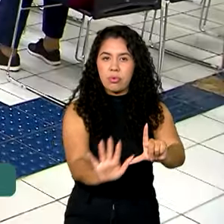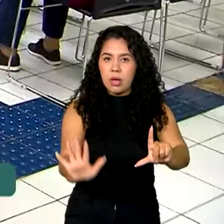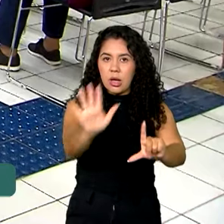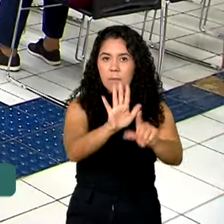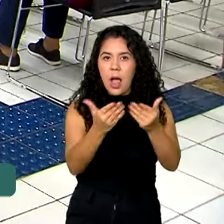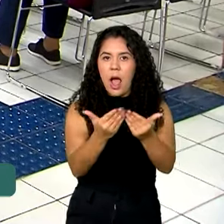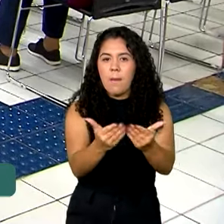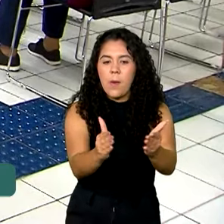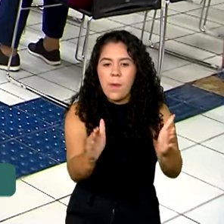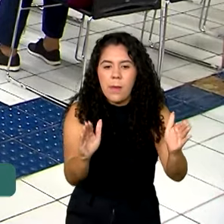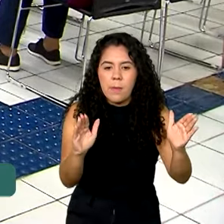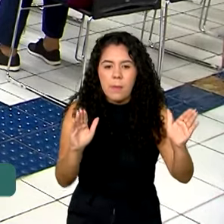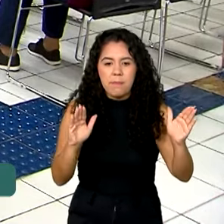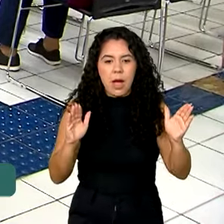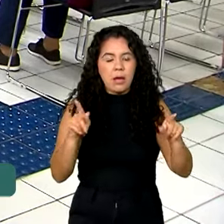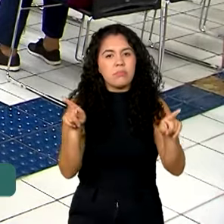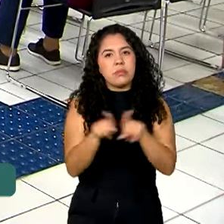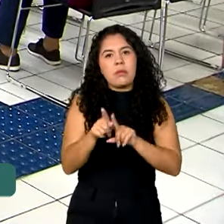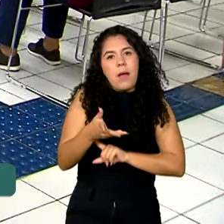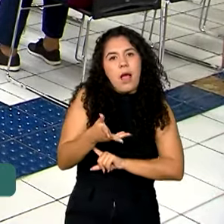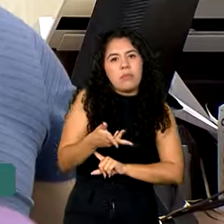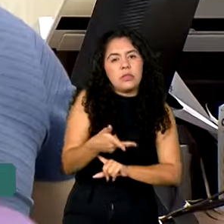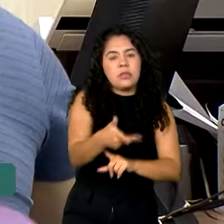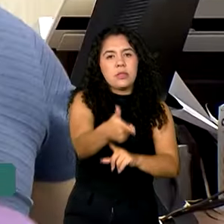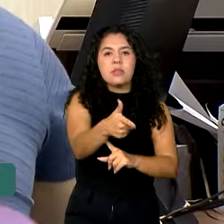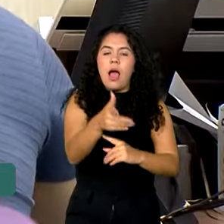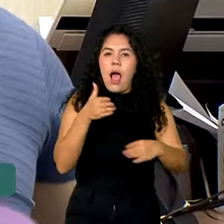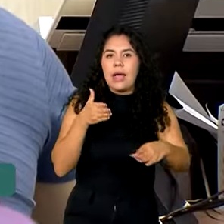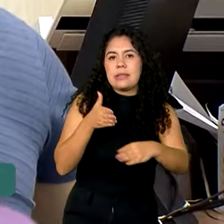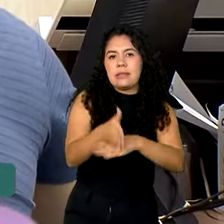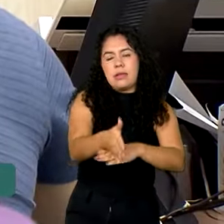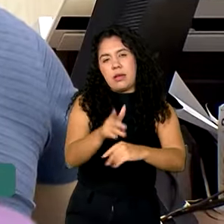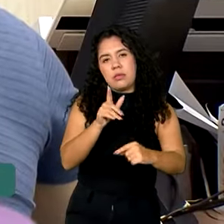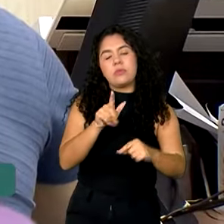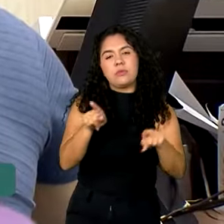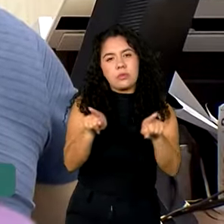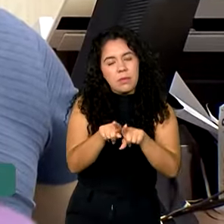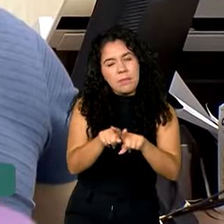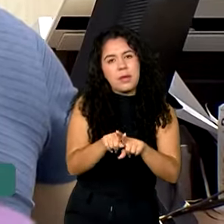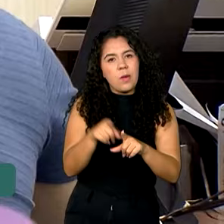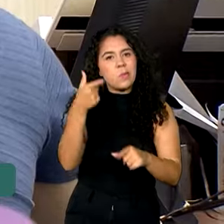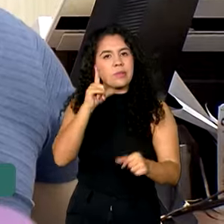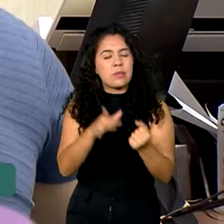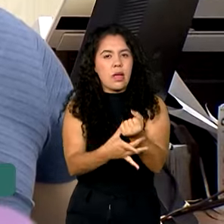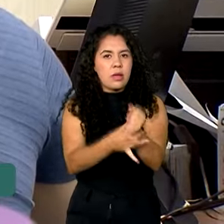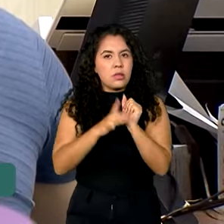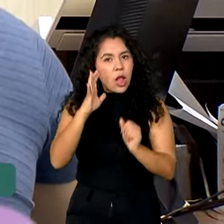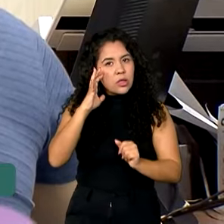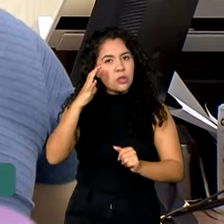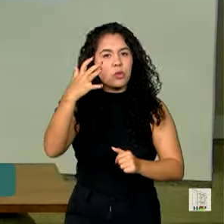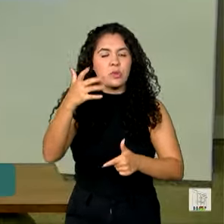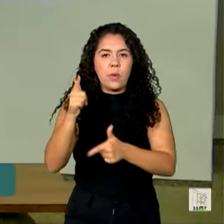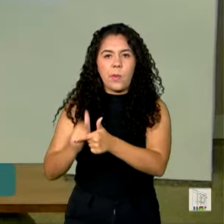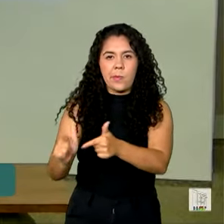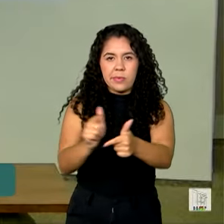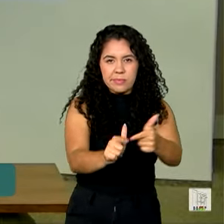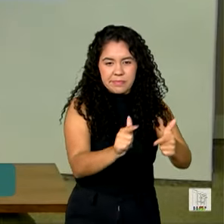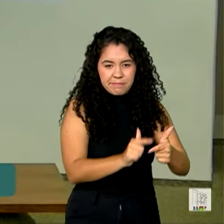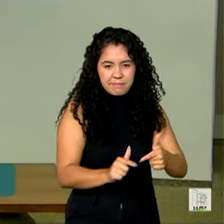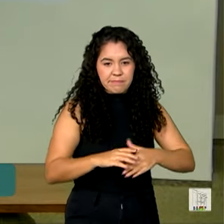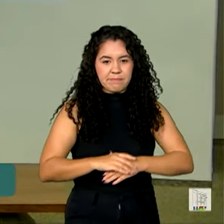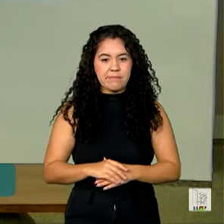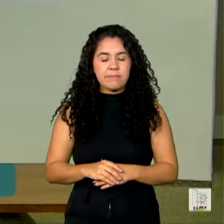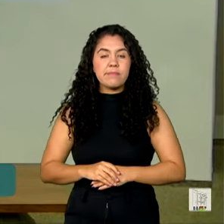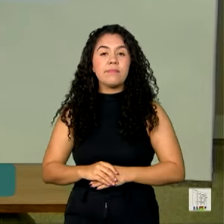ampliar e agilizar o acesso ao serviço e garantir maior eficiência na resolução de demandas. Nós